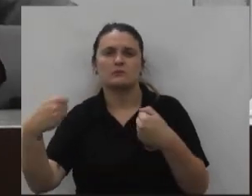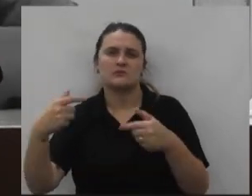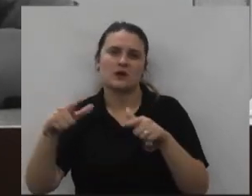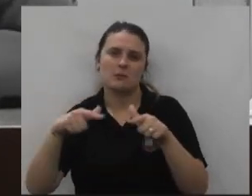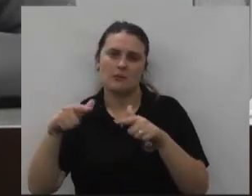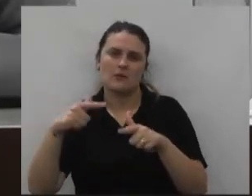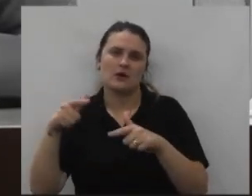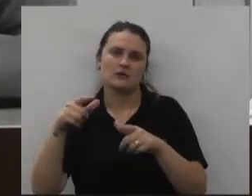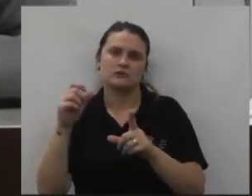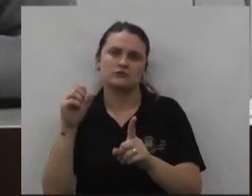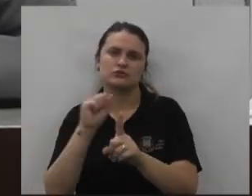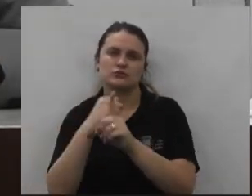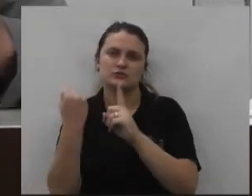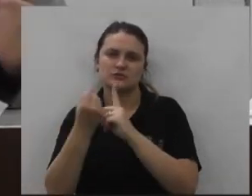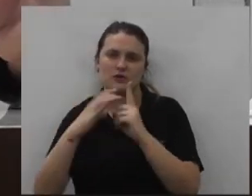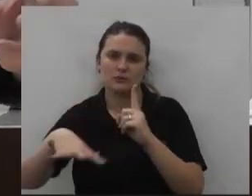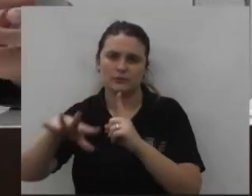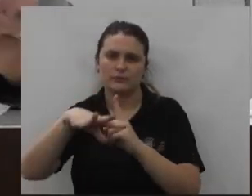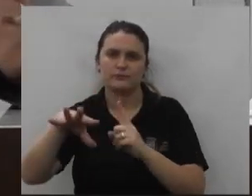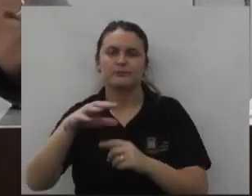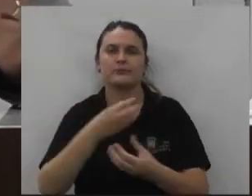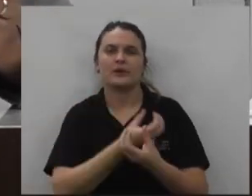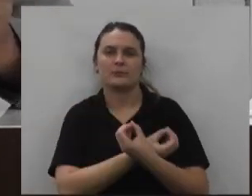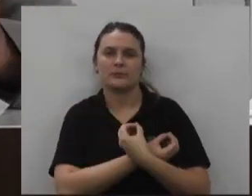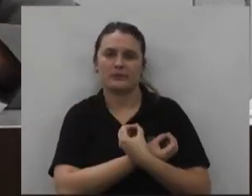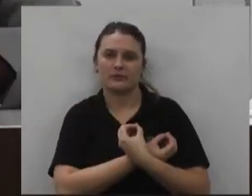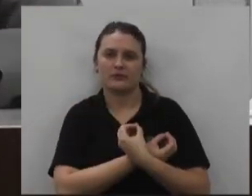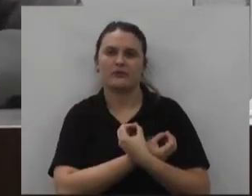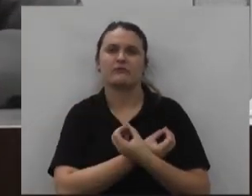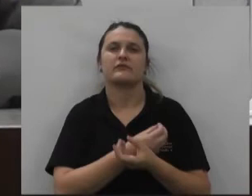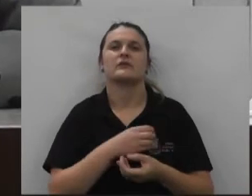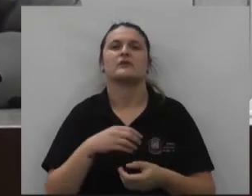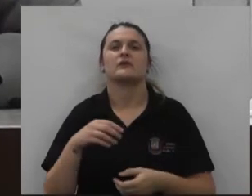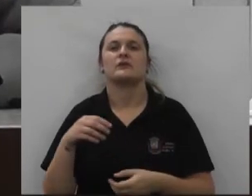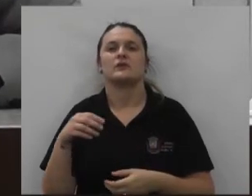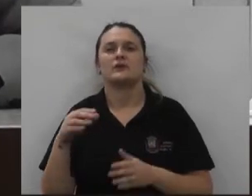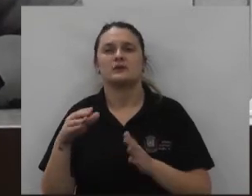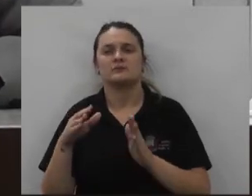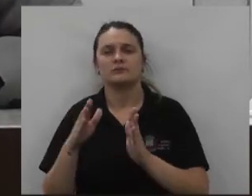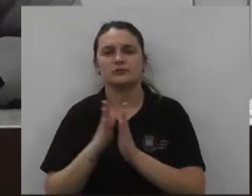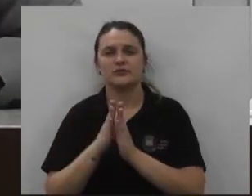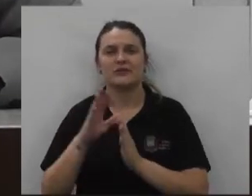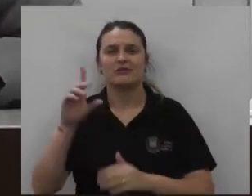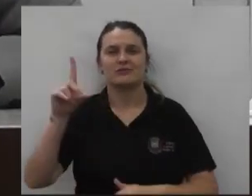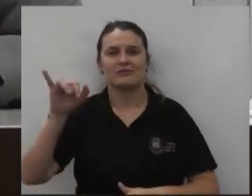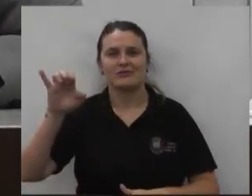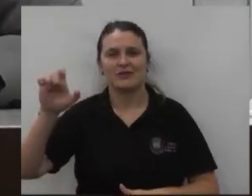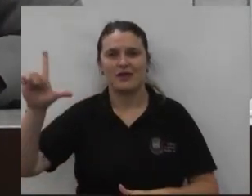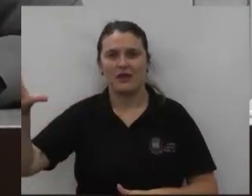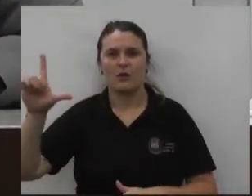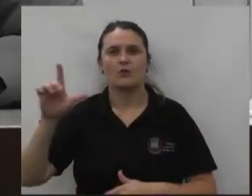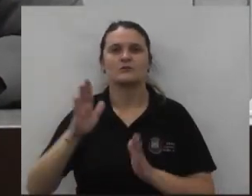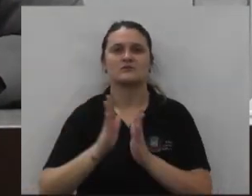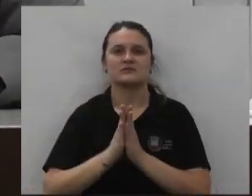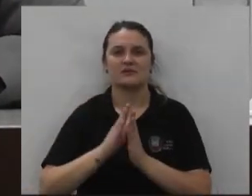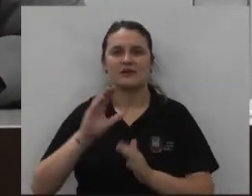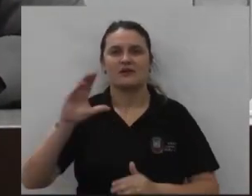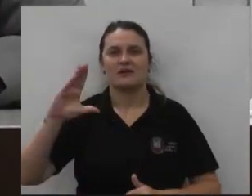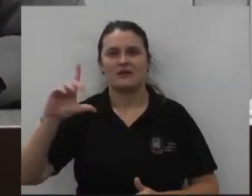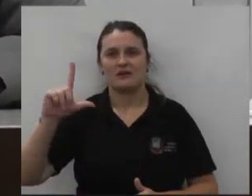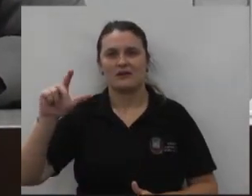prestam um excelente trabalho a Padaf Profeta Daniel Santa Clara